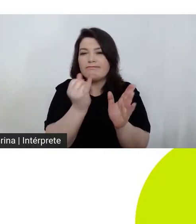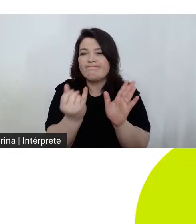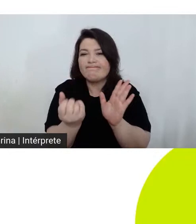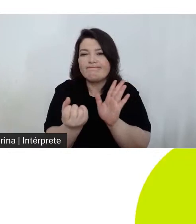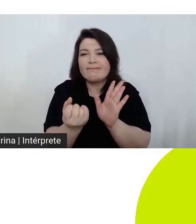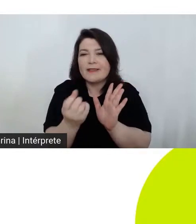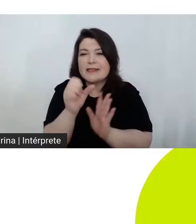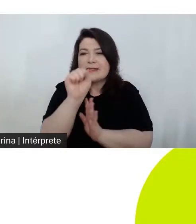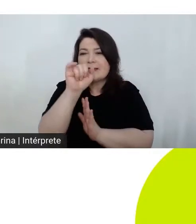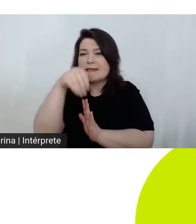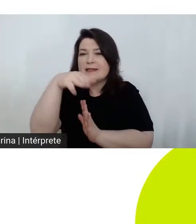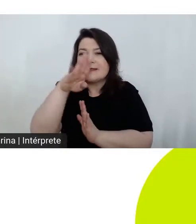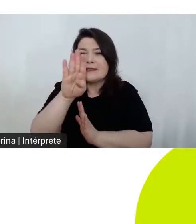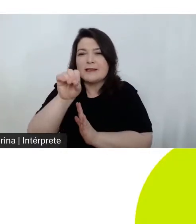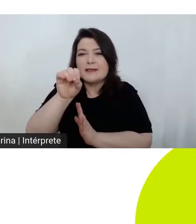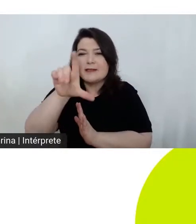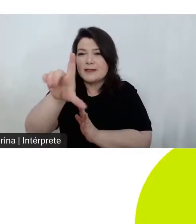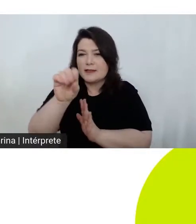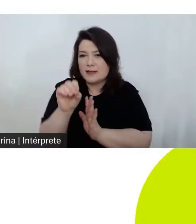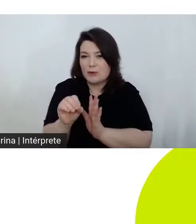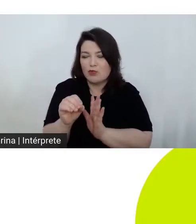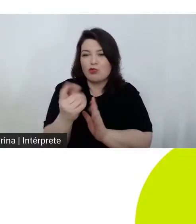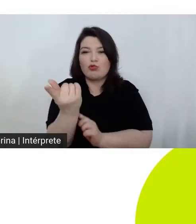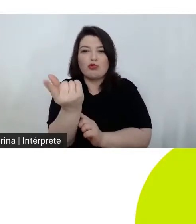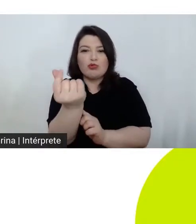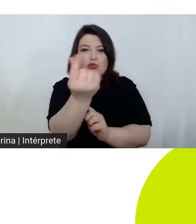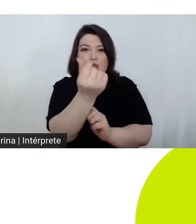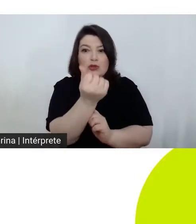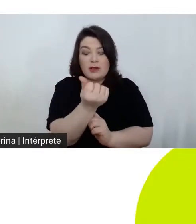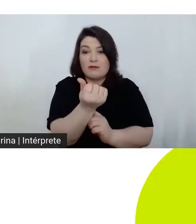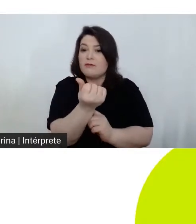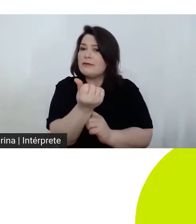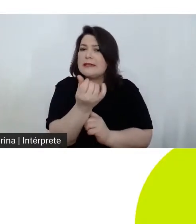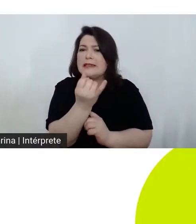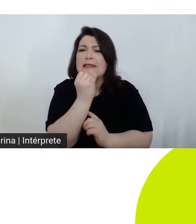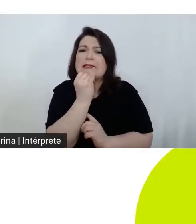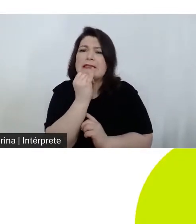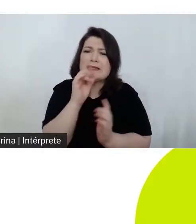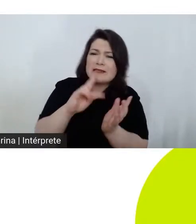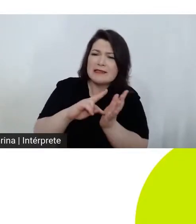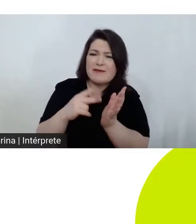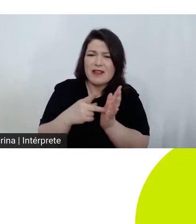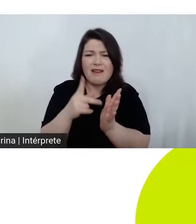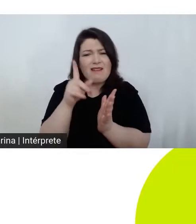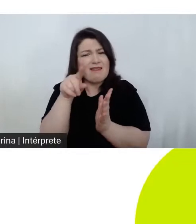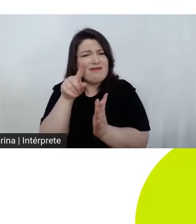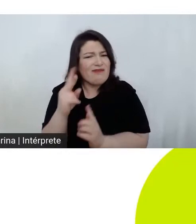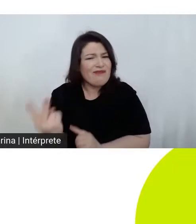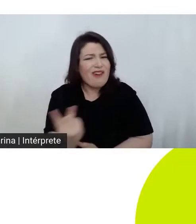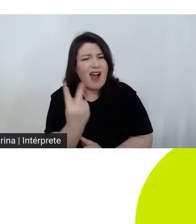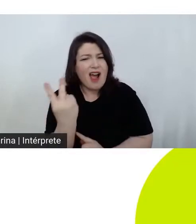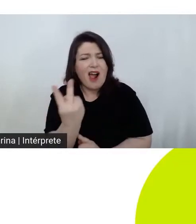a dizer esta é a gema é valiosa mas ao mesmo tempo vejam só